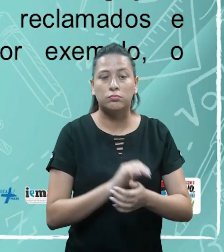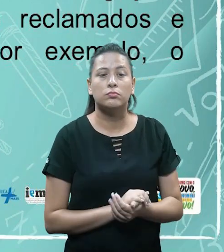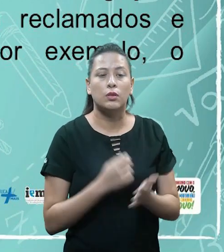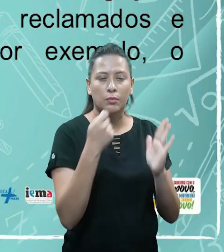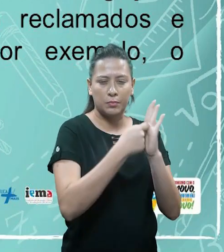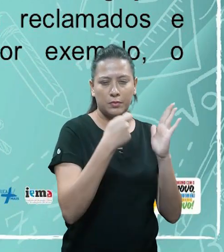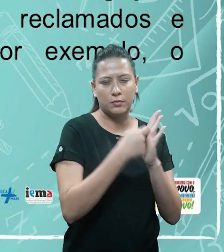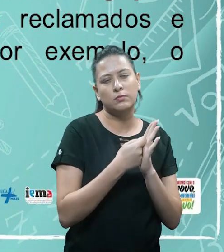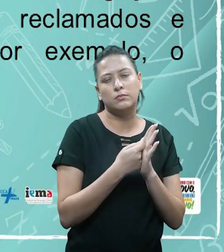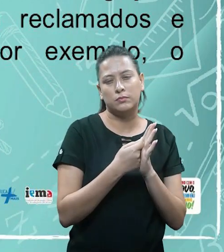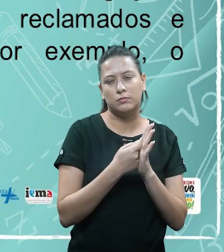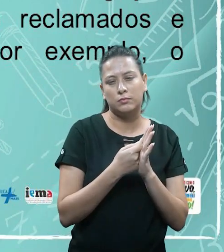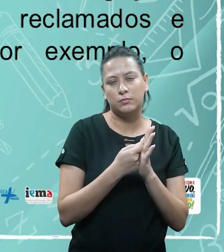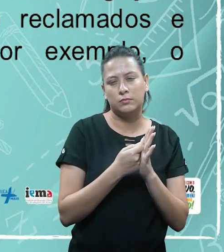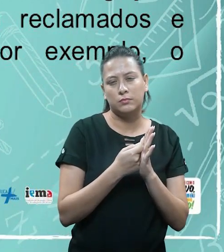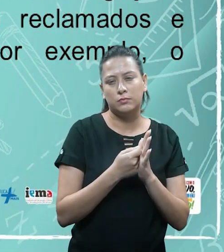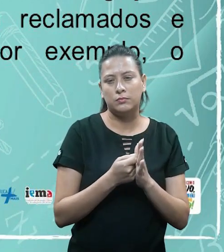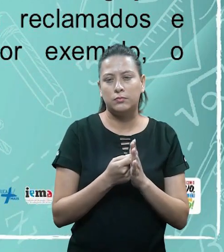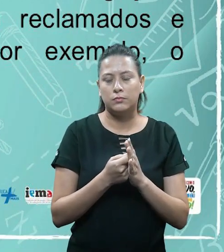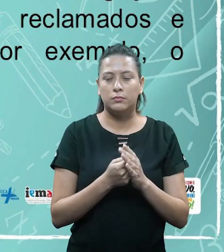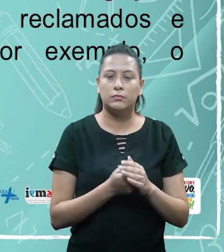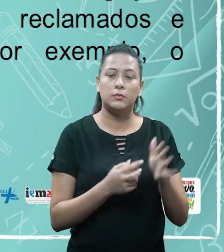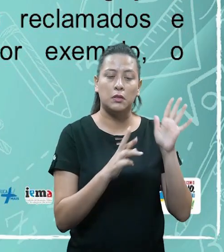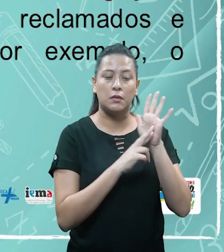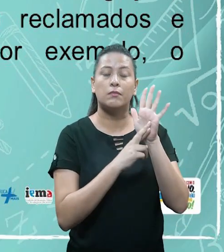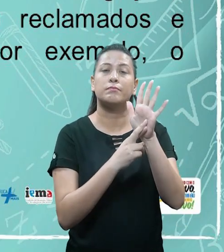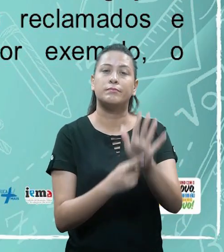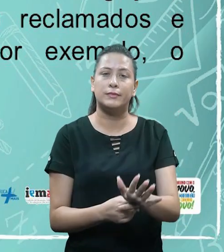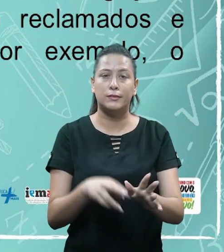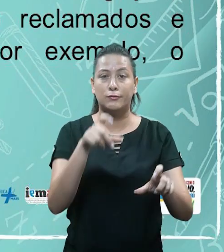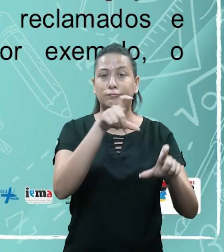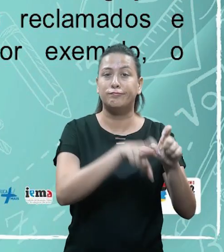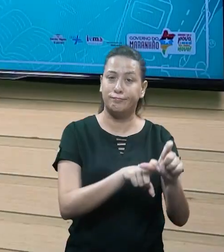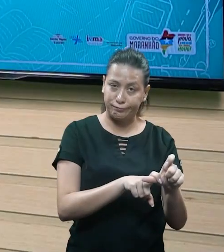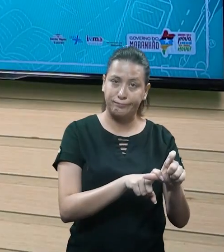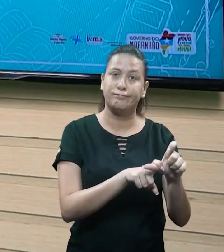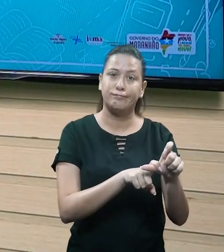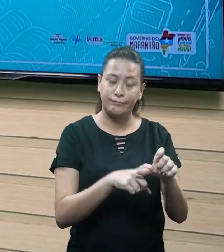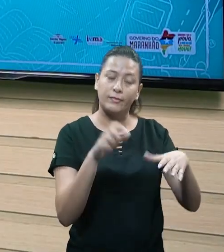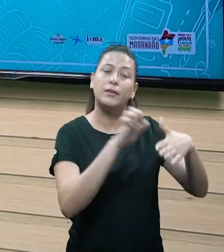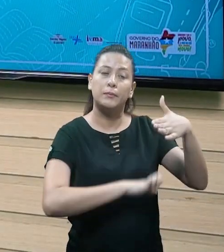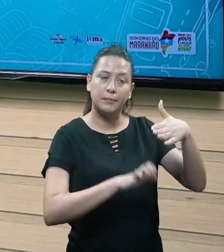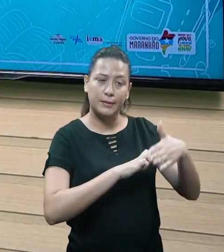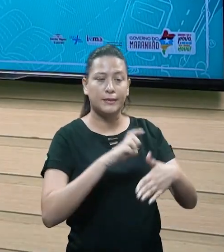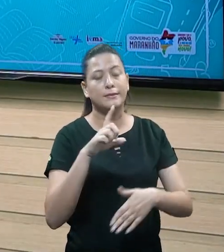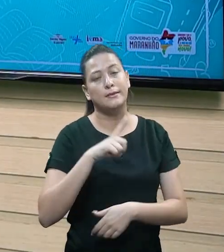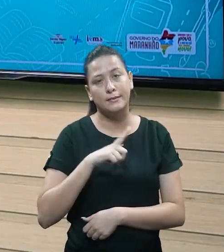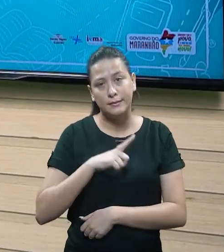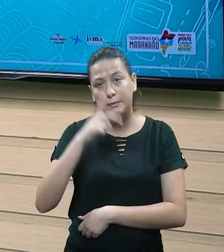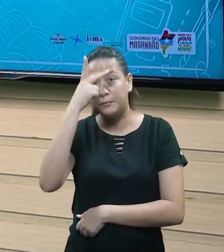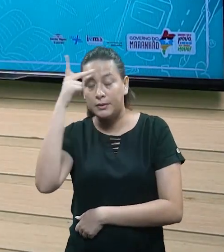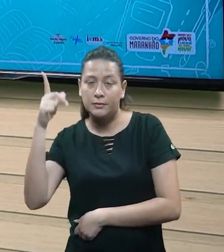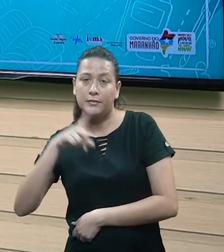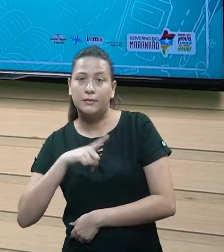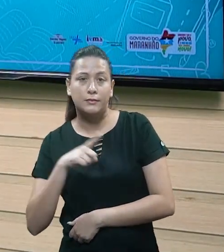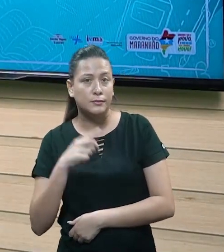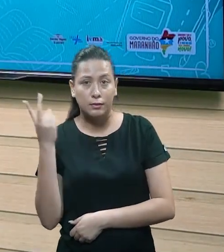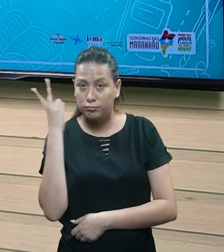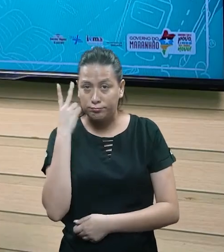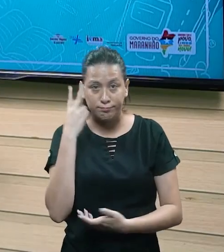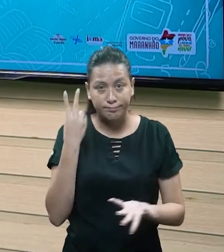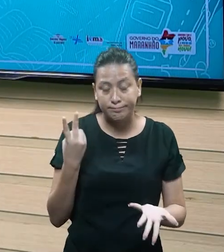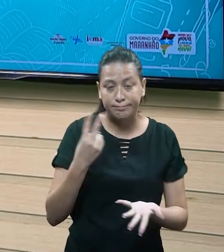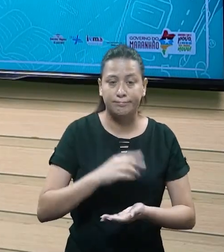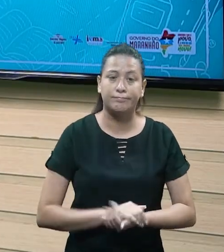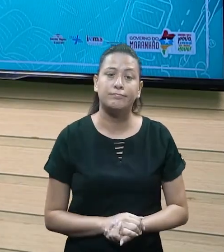O é diz obrigações? Em palavras simples, as obrigações representam as dívidas. Toda empresa tem dívida, toda pessoa física tem dívidas, isso é